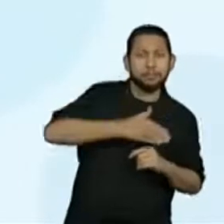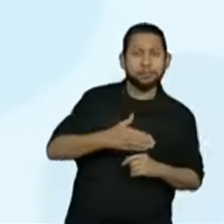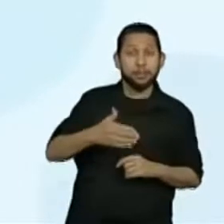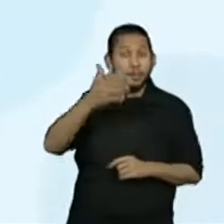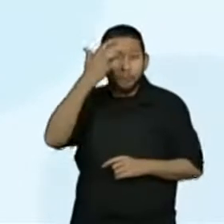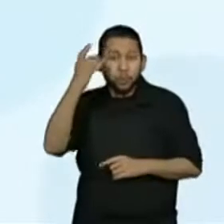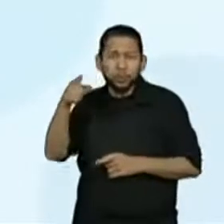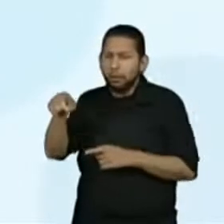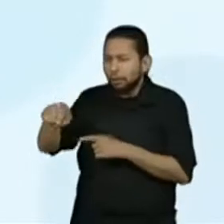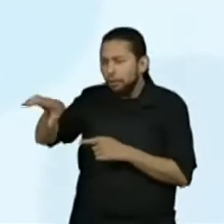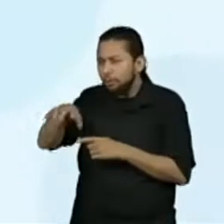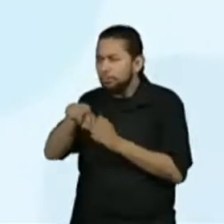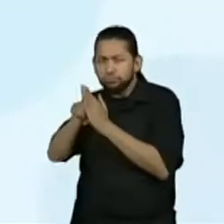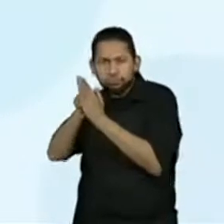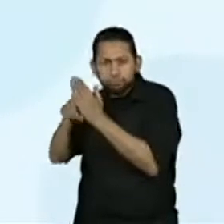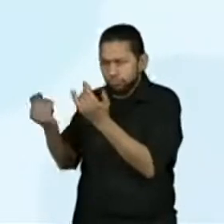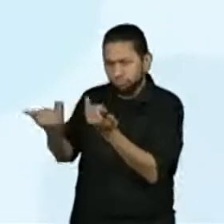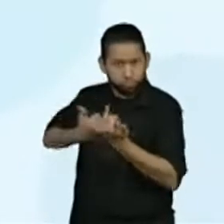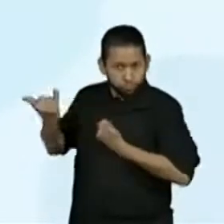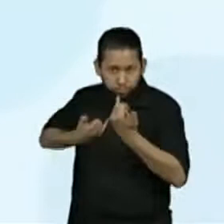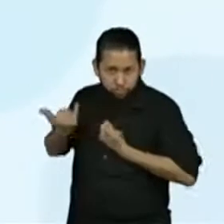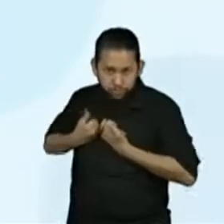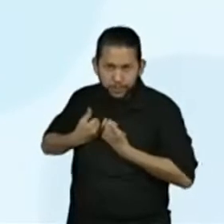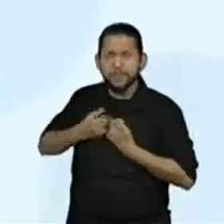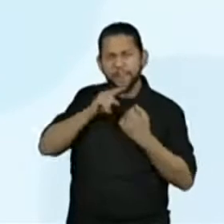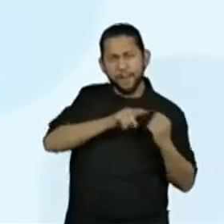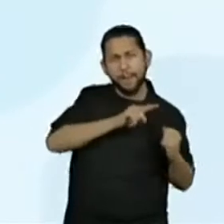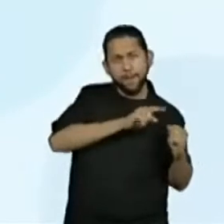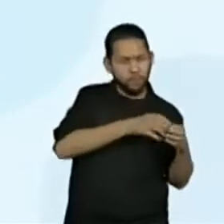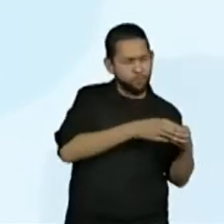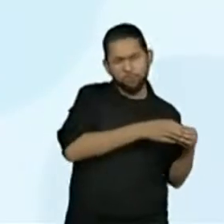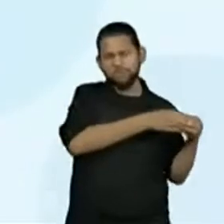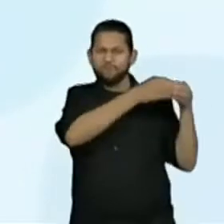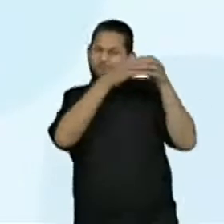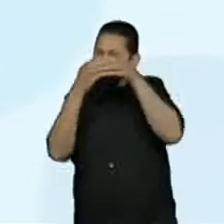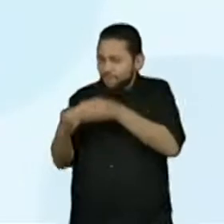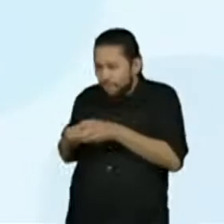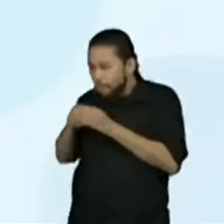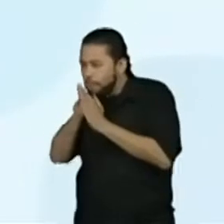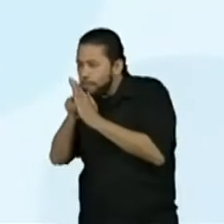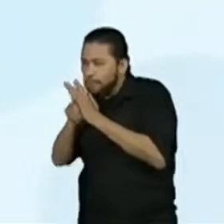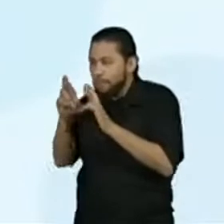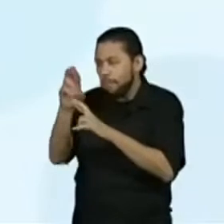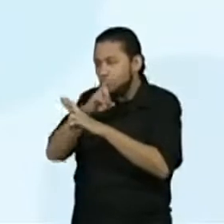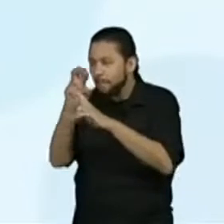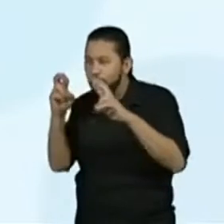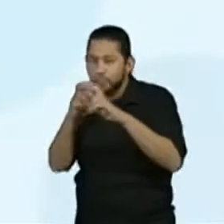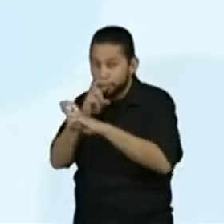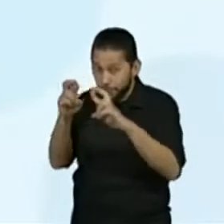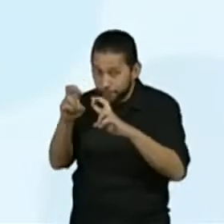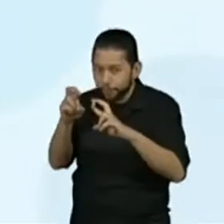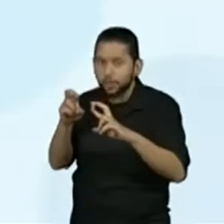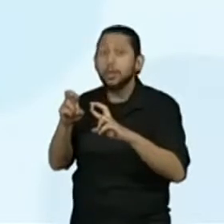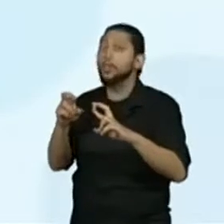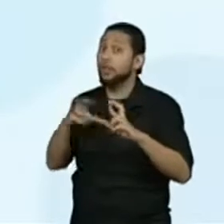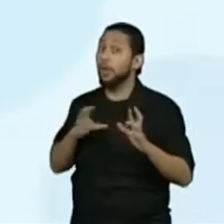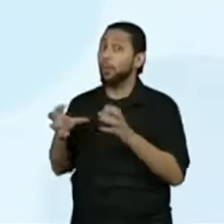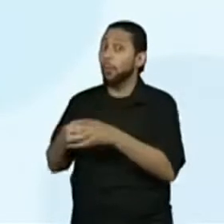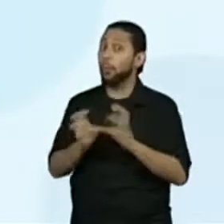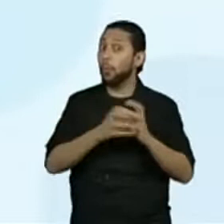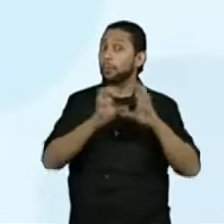sobre aparições dos OVNIs, cientistas e ufólogos seguem com opiniões contrárias.